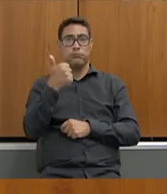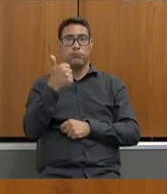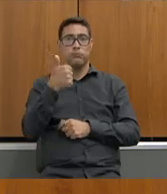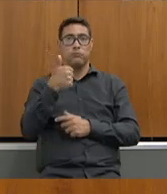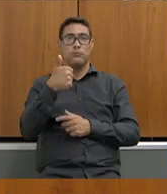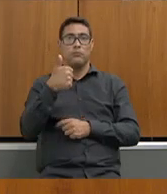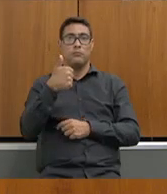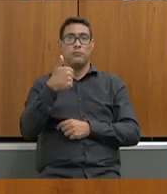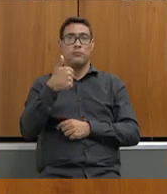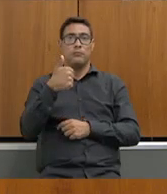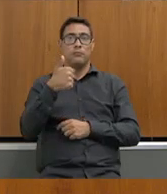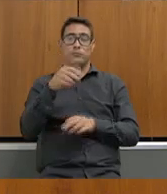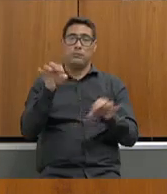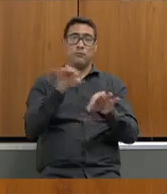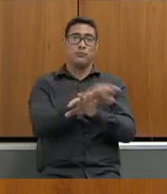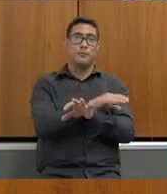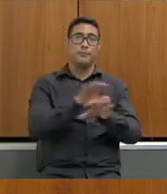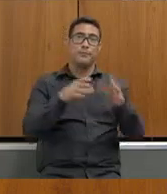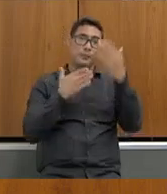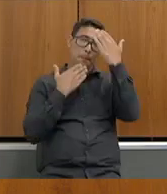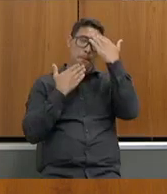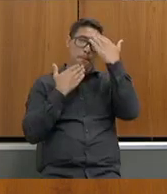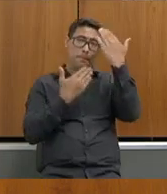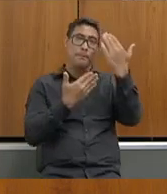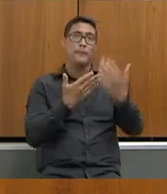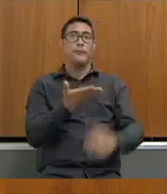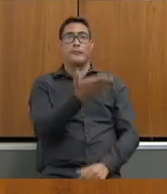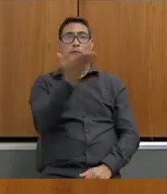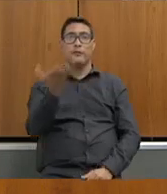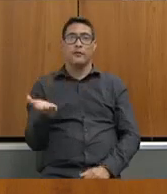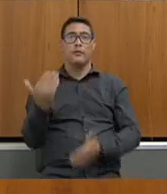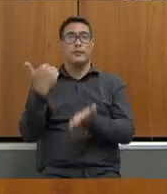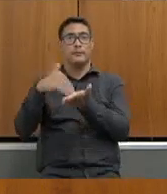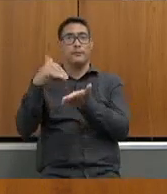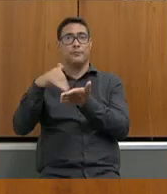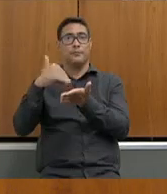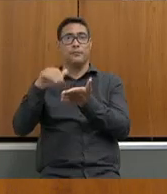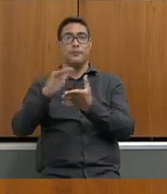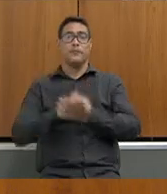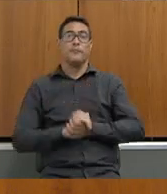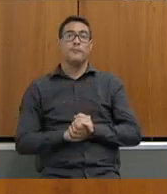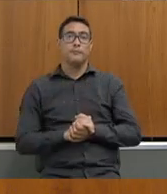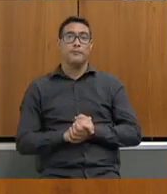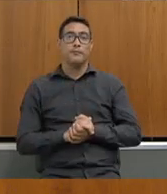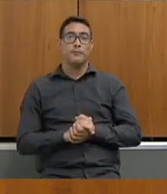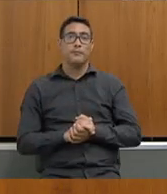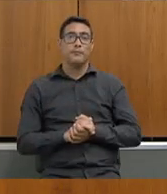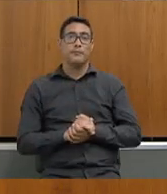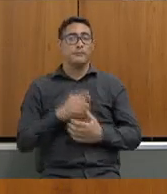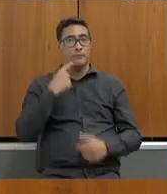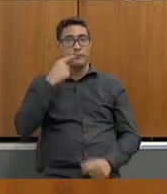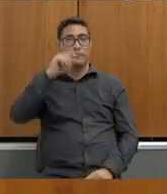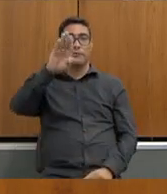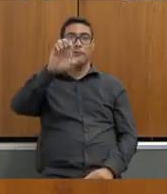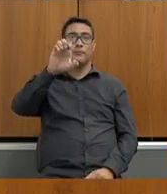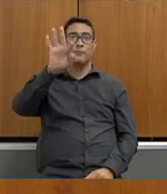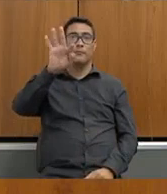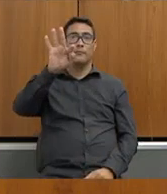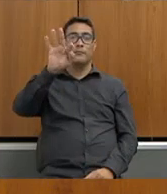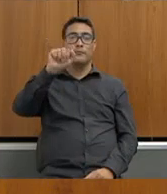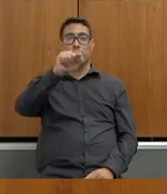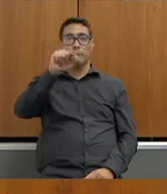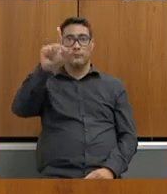ok finalizou obrigada com a palavra secretário deputado betão primeiro